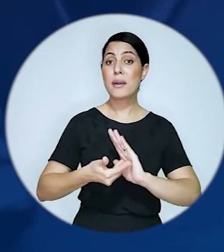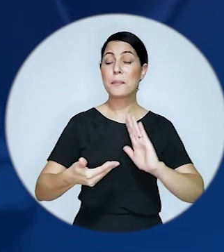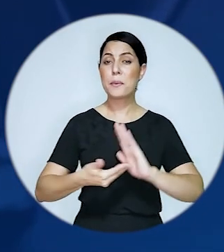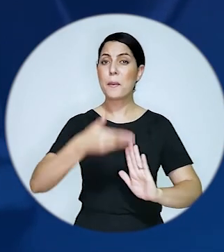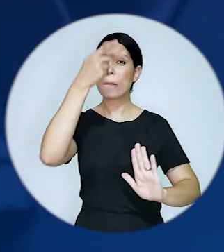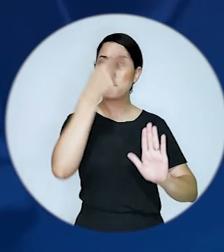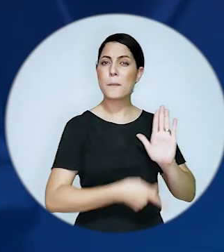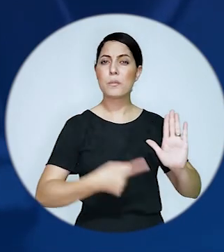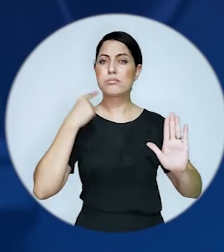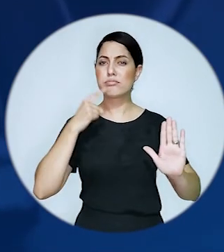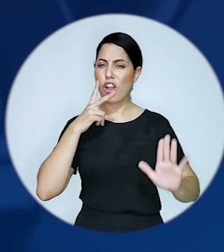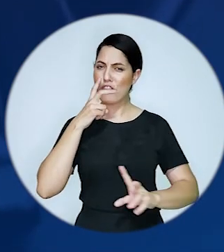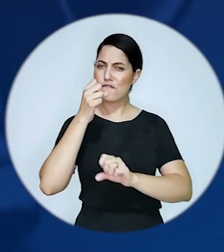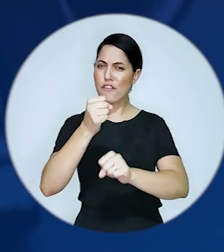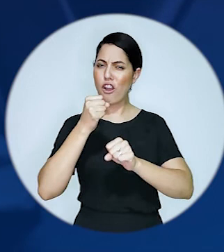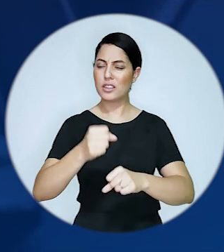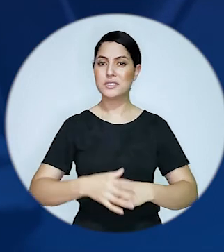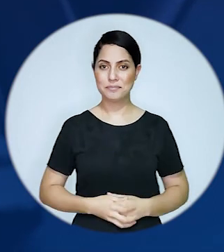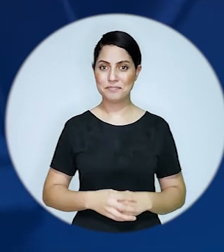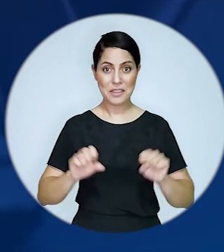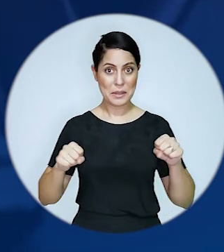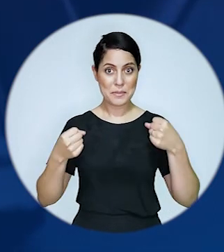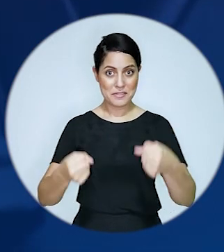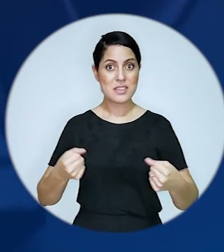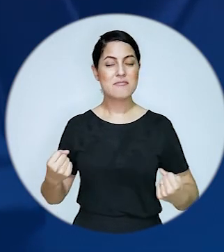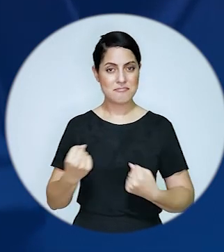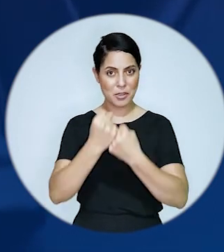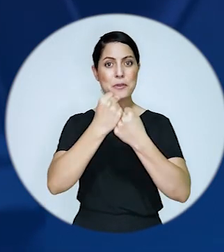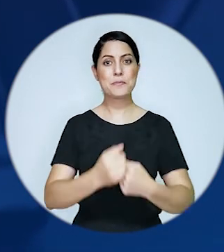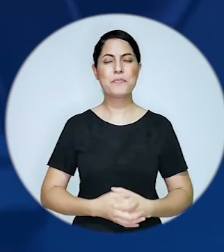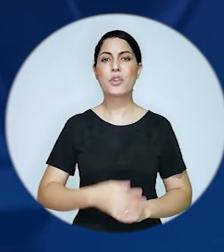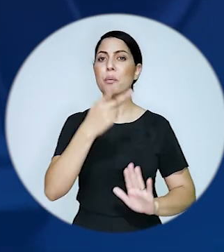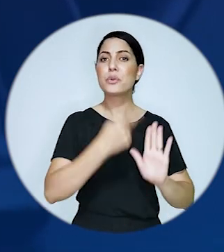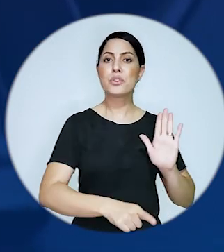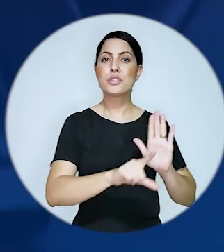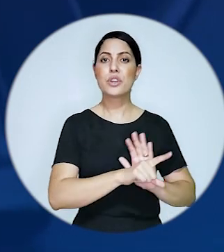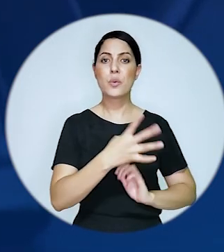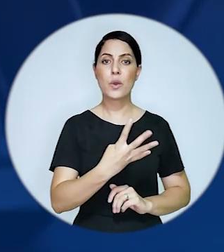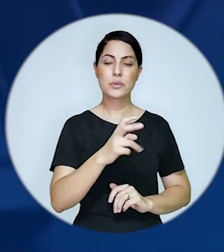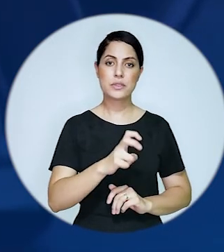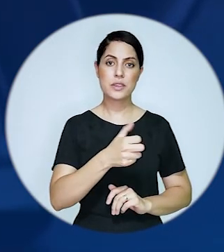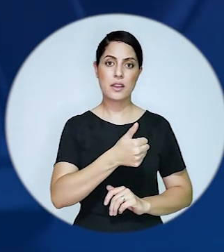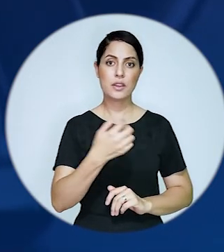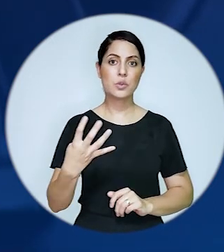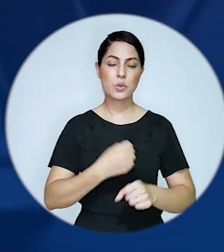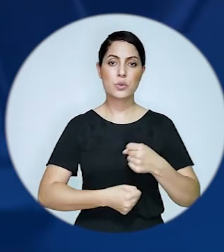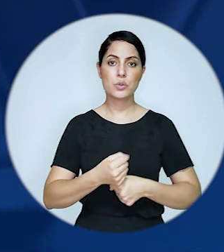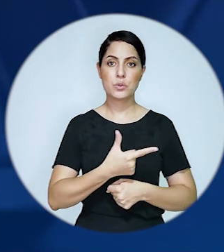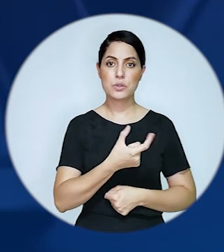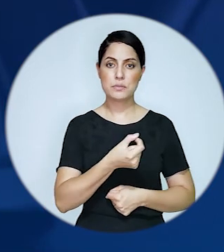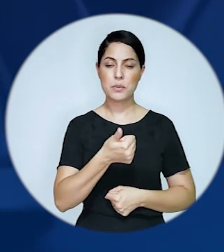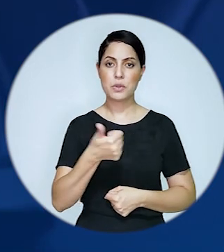em projetos que fortalecem a advocacia e a ampla defesa um deles é o projeto de lei 4514 de 2012